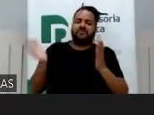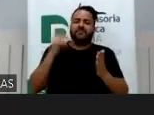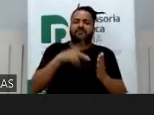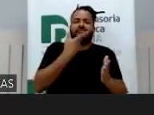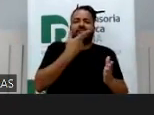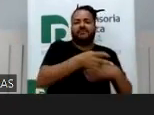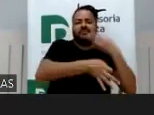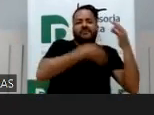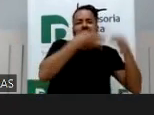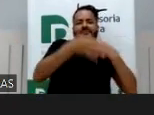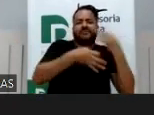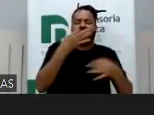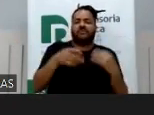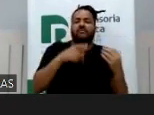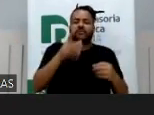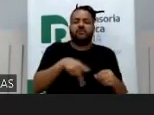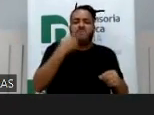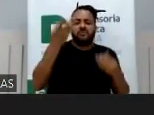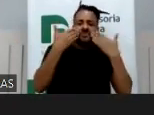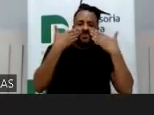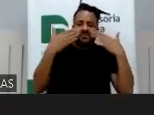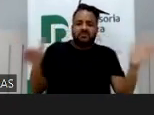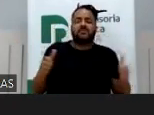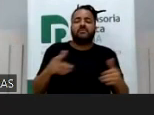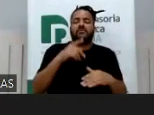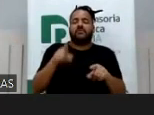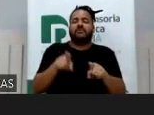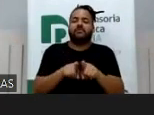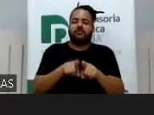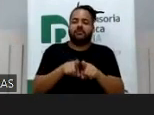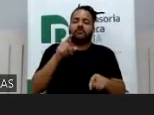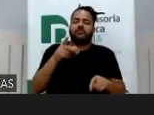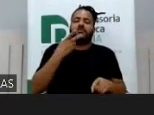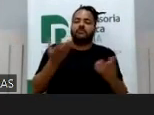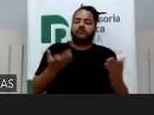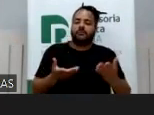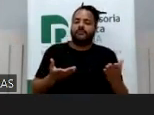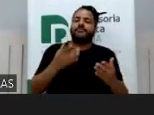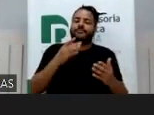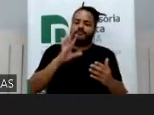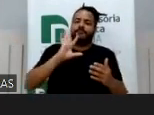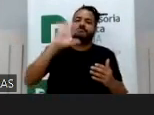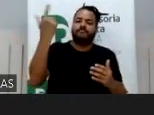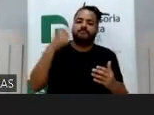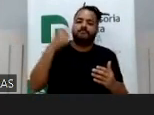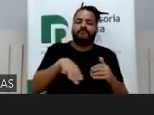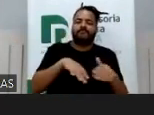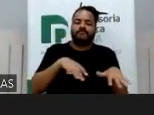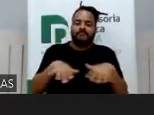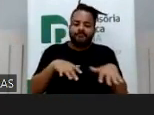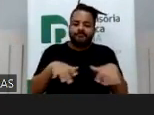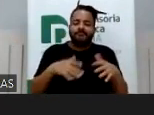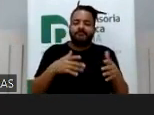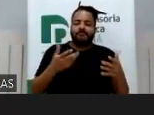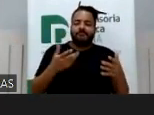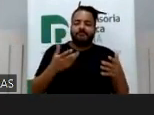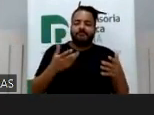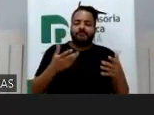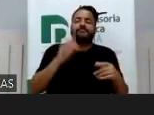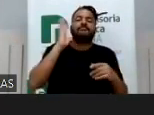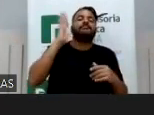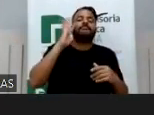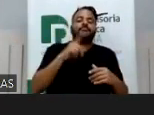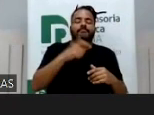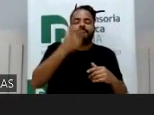comentários que ela fez e ela falou muito disso abertamente, então ela foi nessa linha, ela pegou esse bonde, digamos assim, esse movimento e imagina eu para